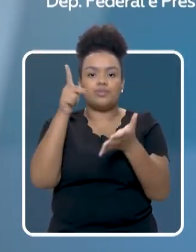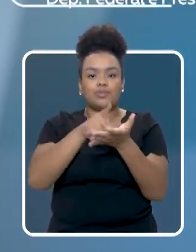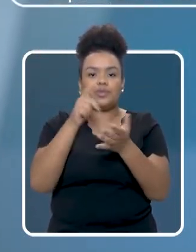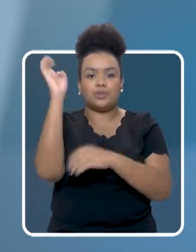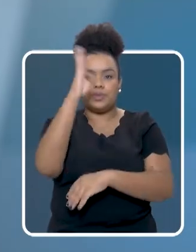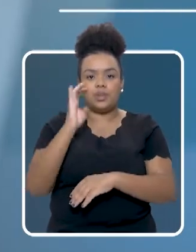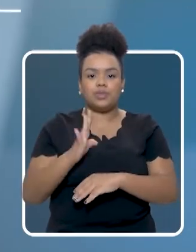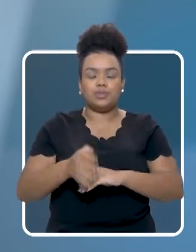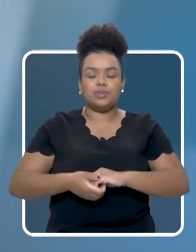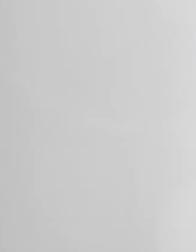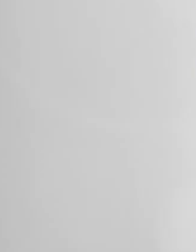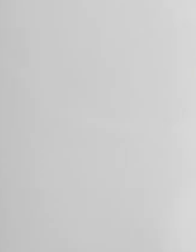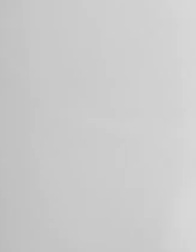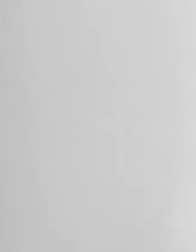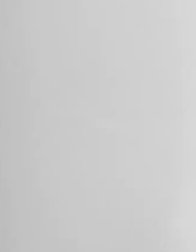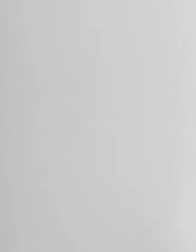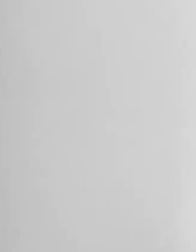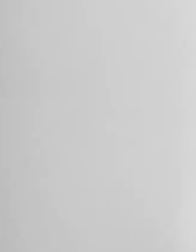Partido Conservador do Brasil.